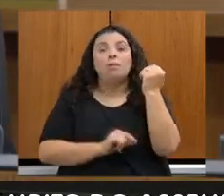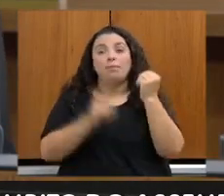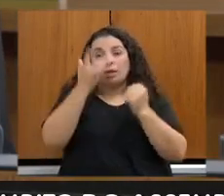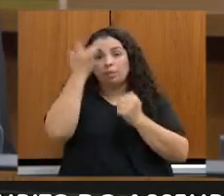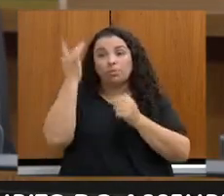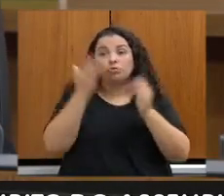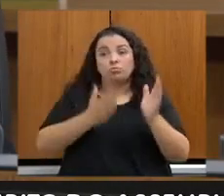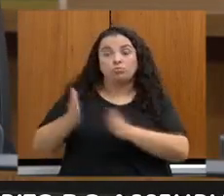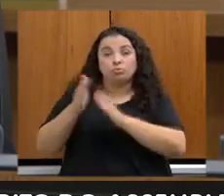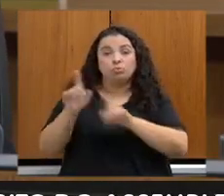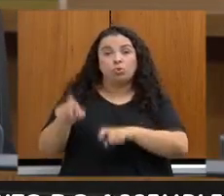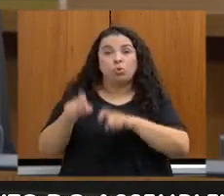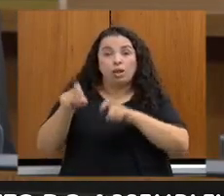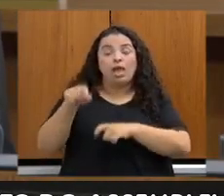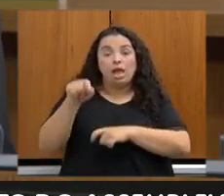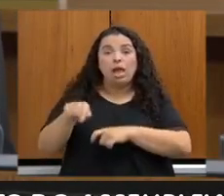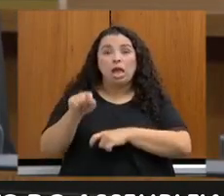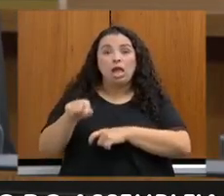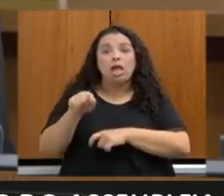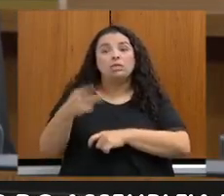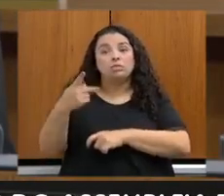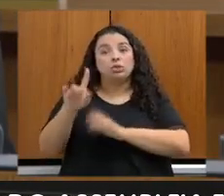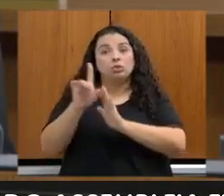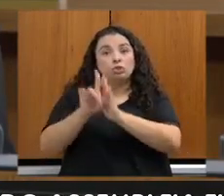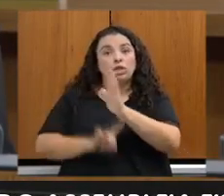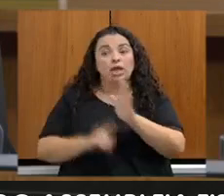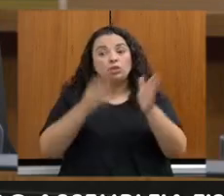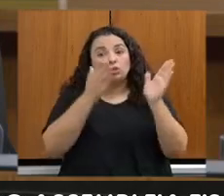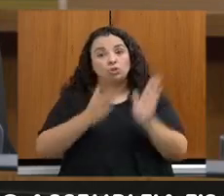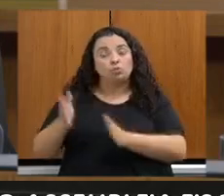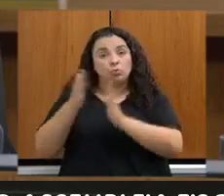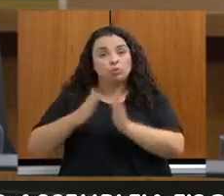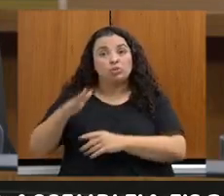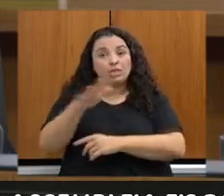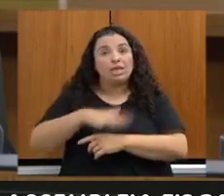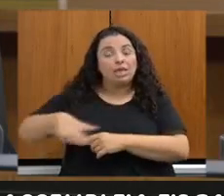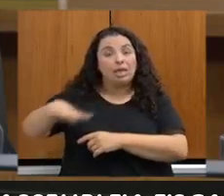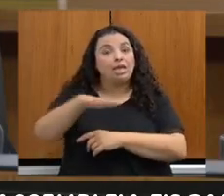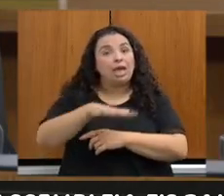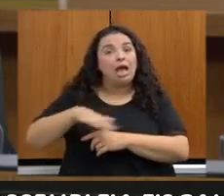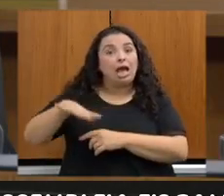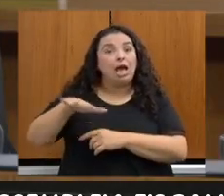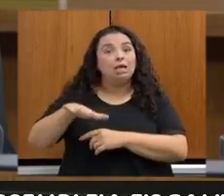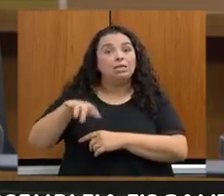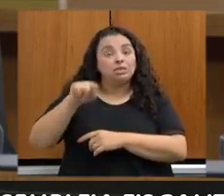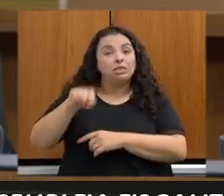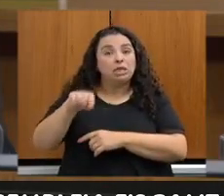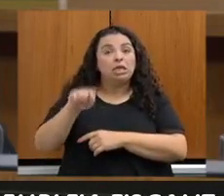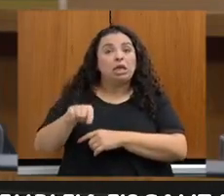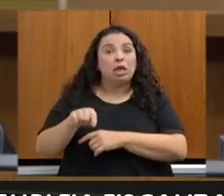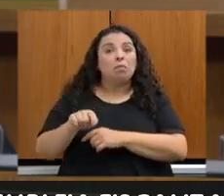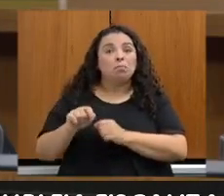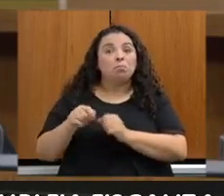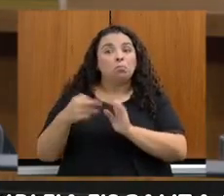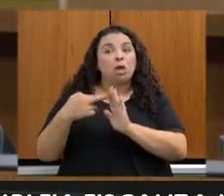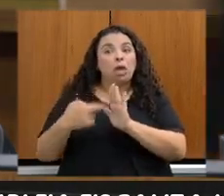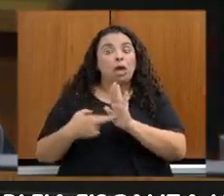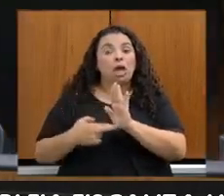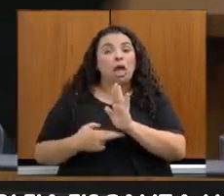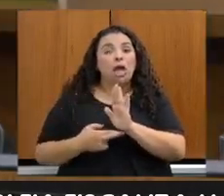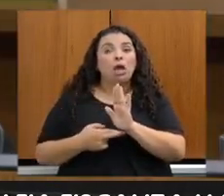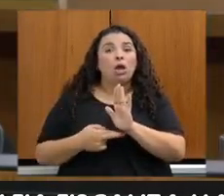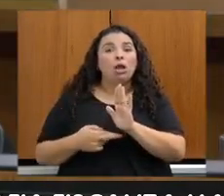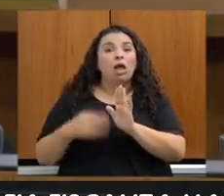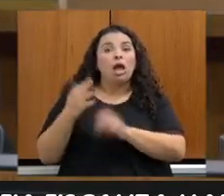rurais possam fazer jus ao direito de produzir em áreas que até então são passíveis de regularização ambiental